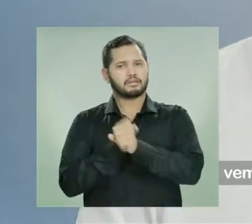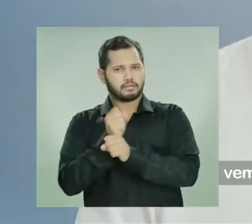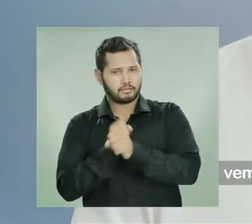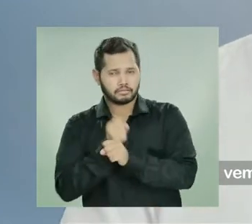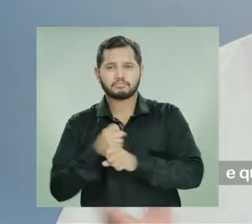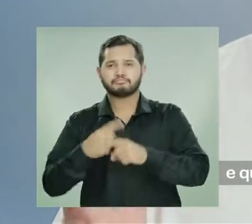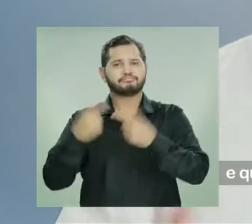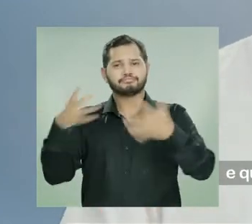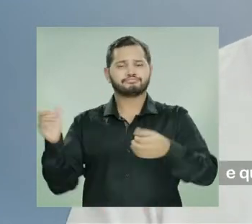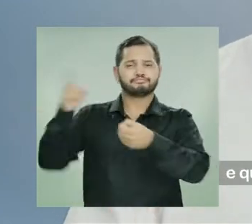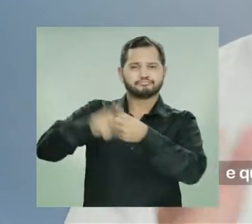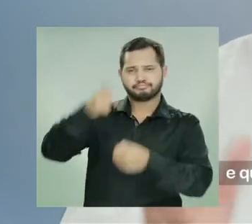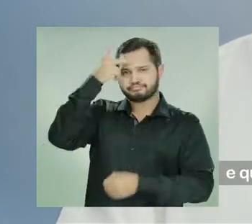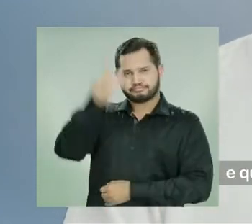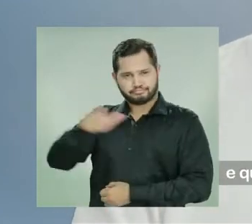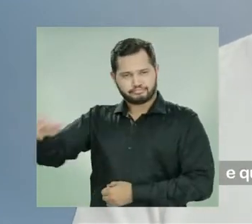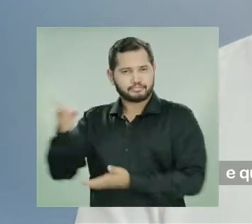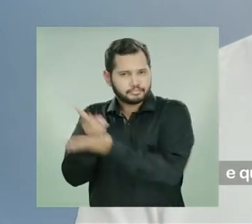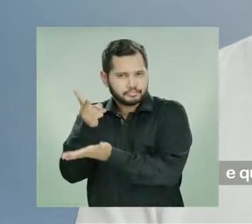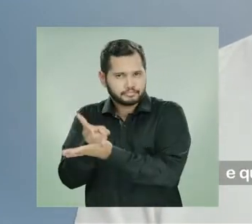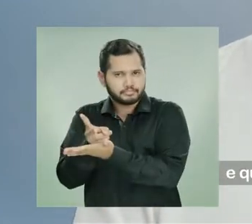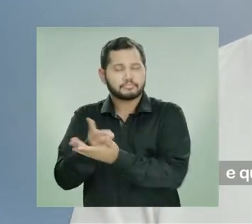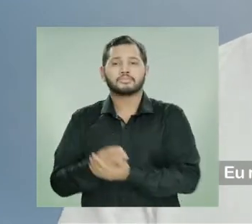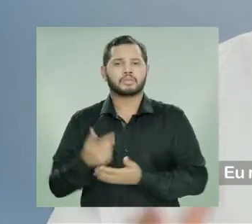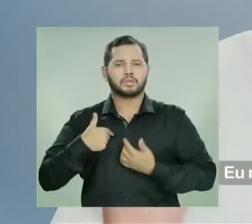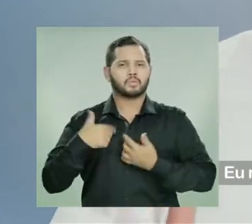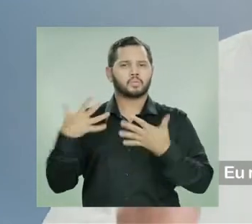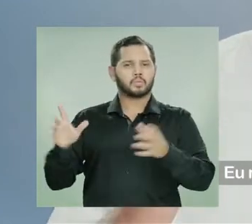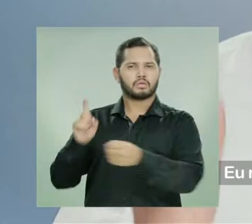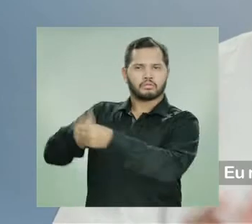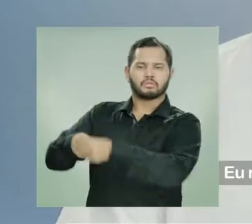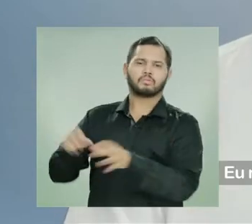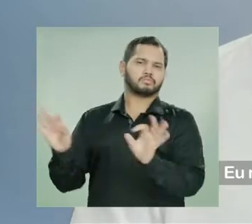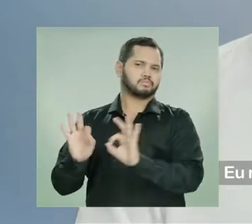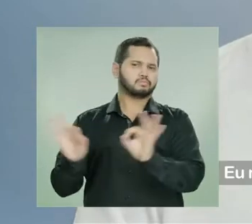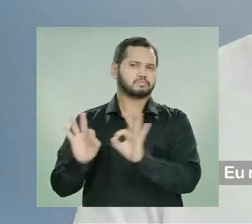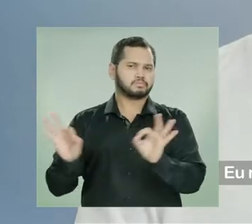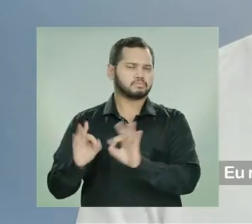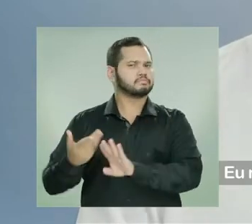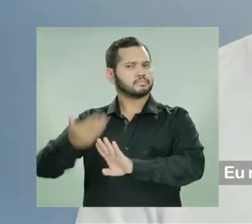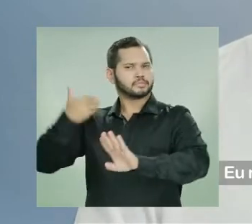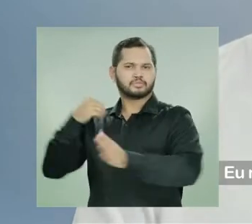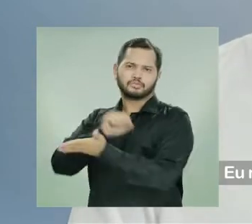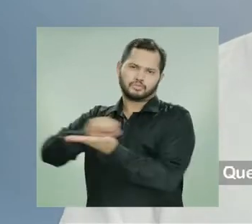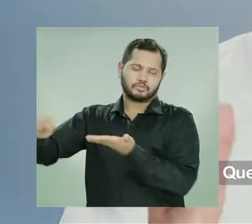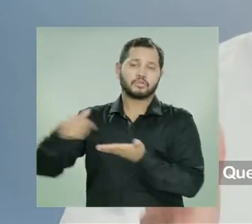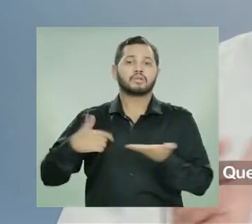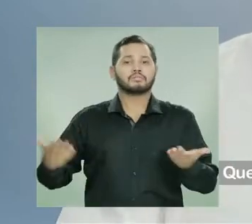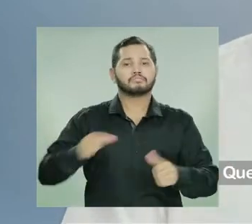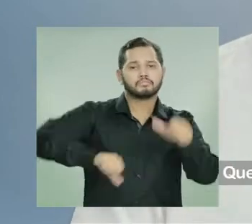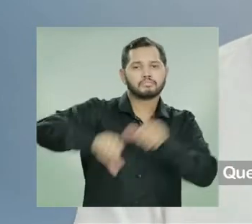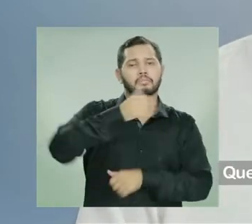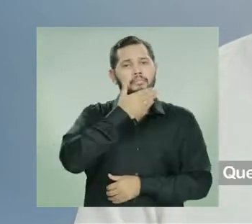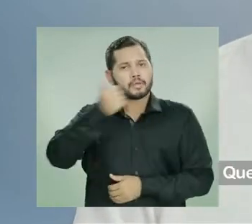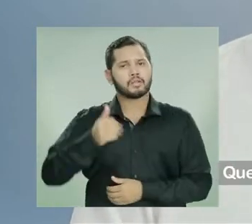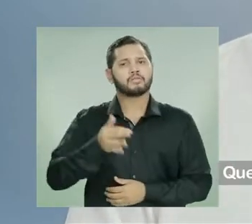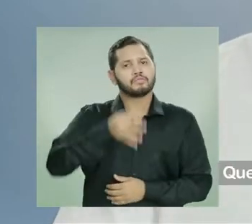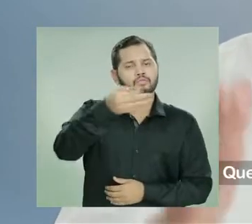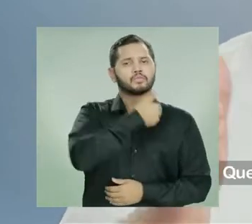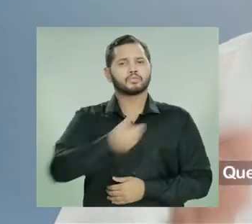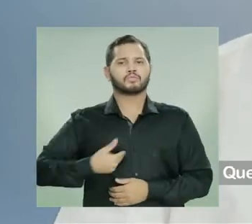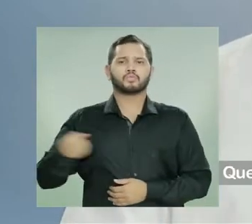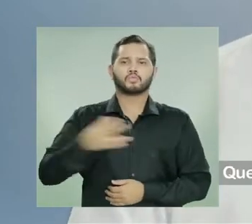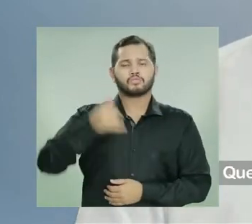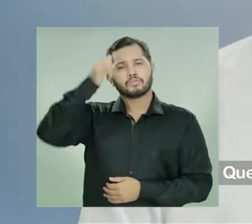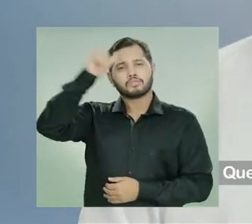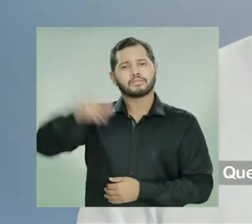35 anos e quer voltar com seus ex-governadores. Eu não tenho compromisso com esse passado. Quero fazer um governo novo,